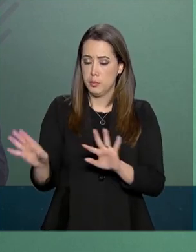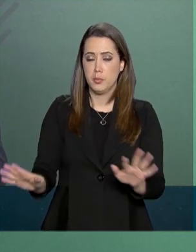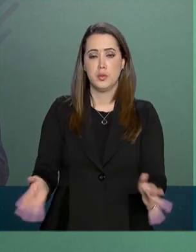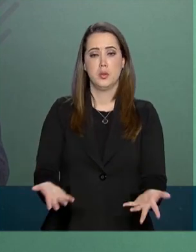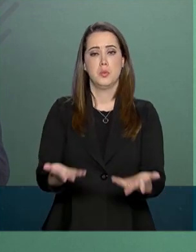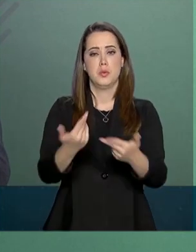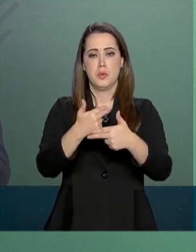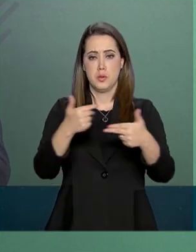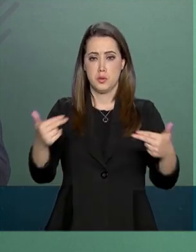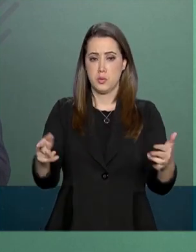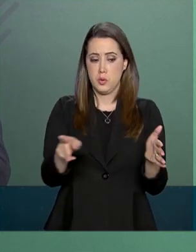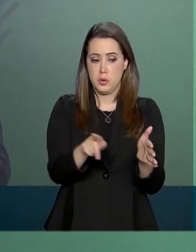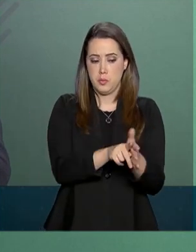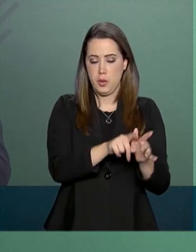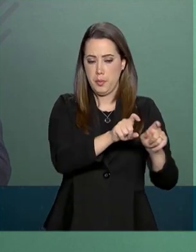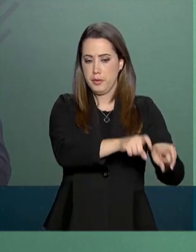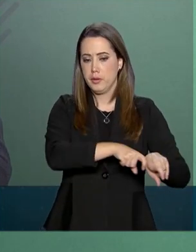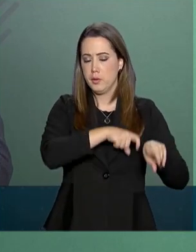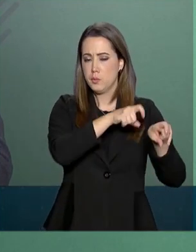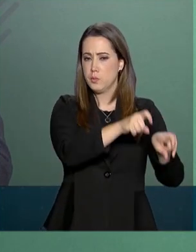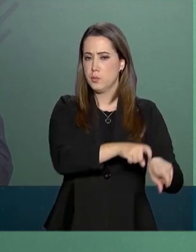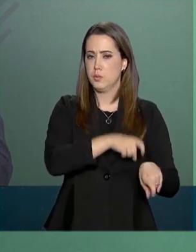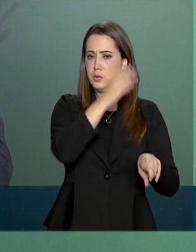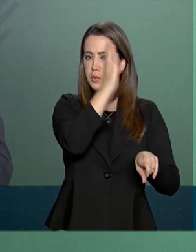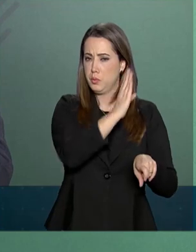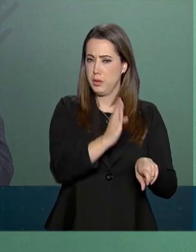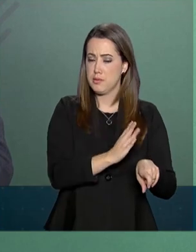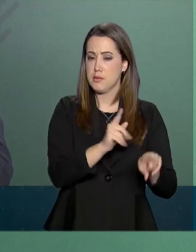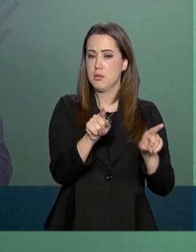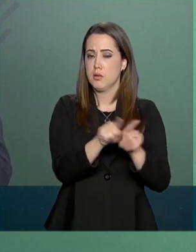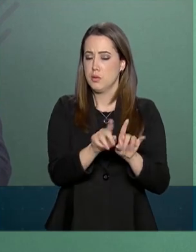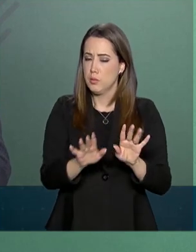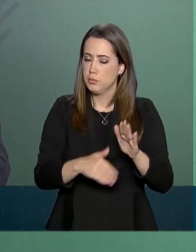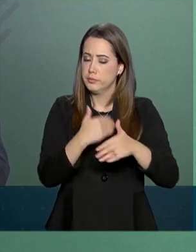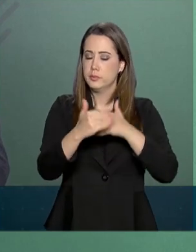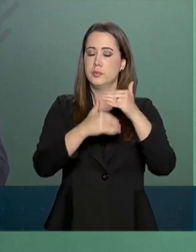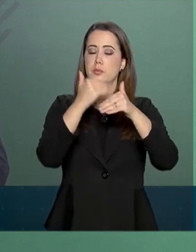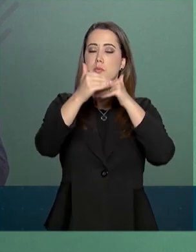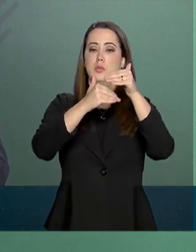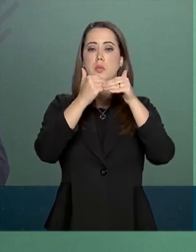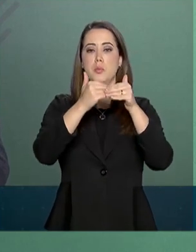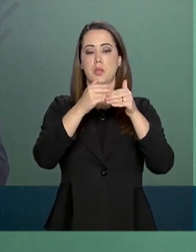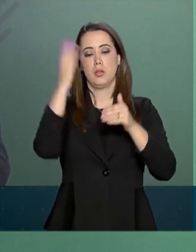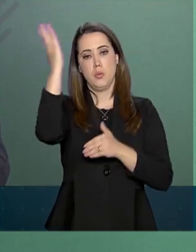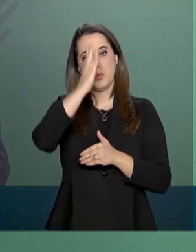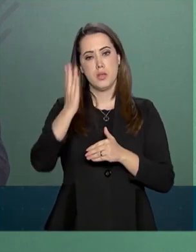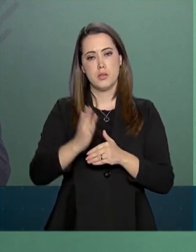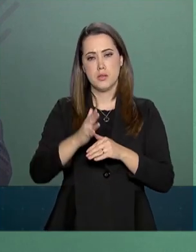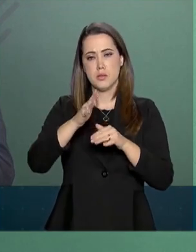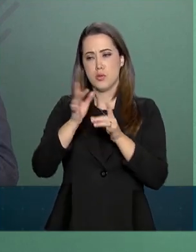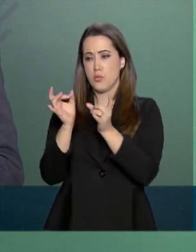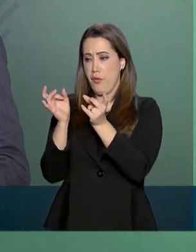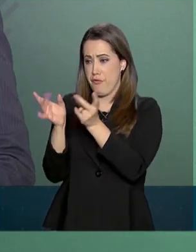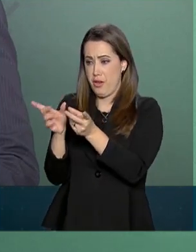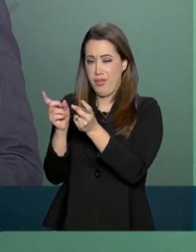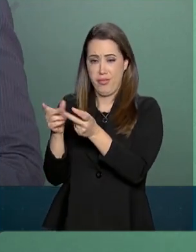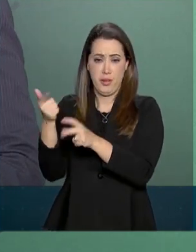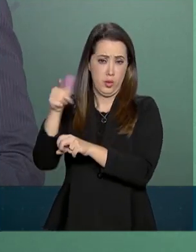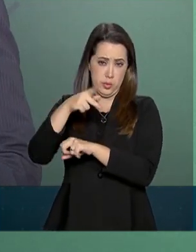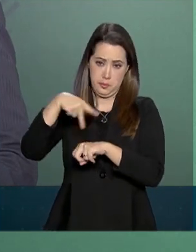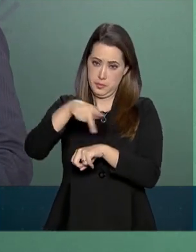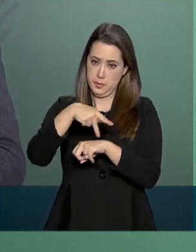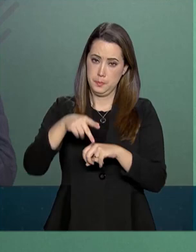os produtos agropecuários e aumentar a participação brasileira nesses mercados.